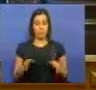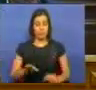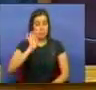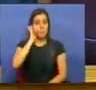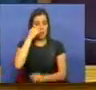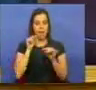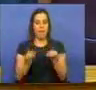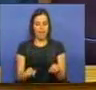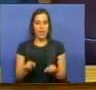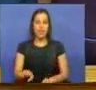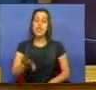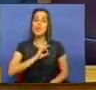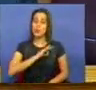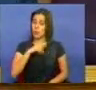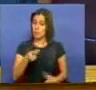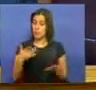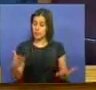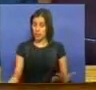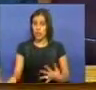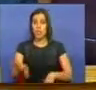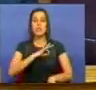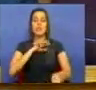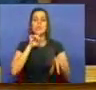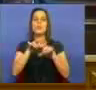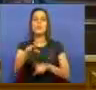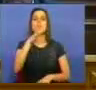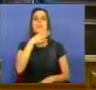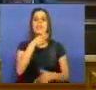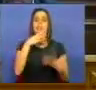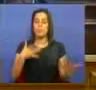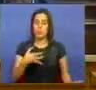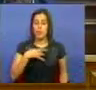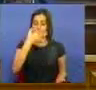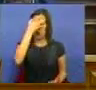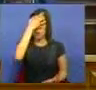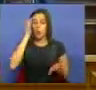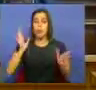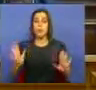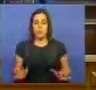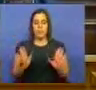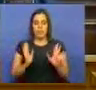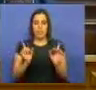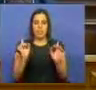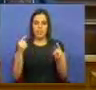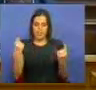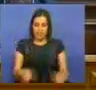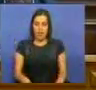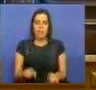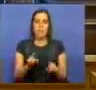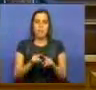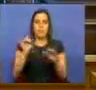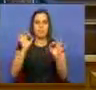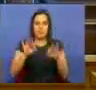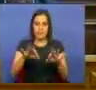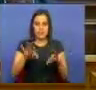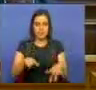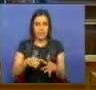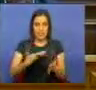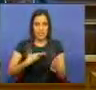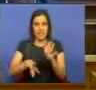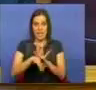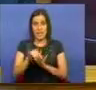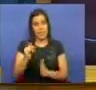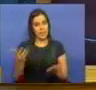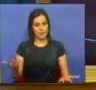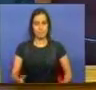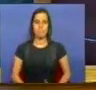em causa. Por isso, Sr. Presidente, Sras. e Srs. Deputados, consideramos que deve existir a cessação deste decreto-lei.